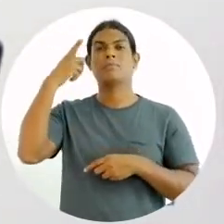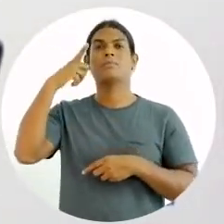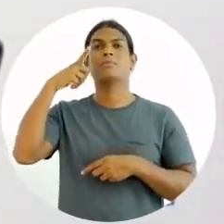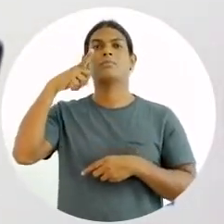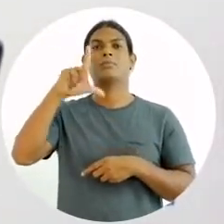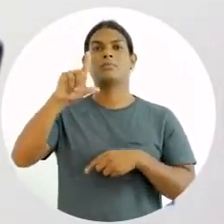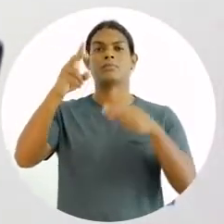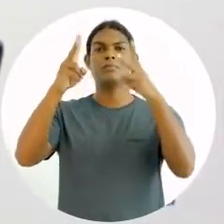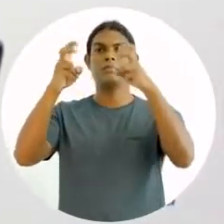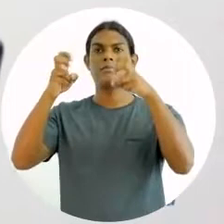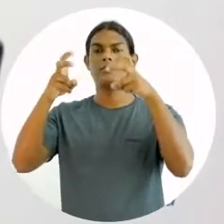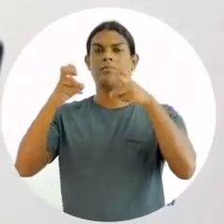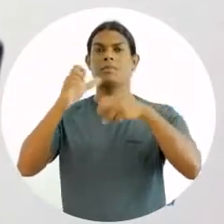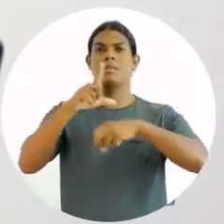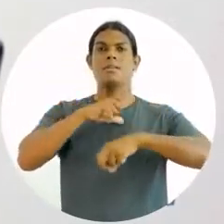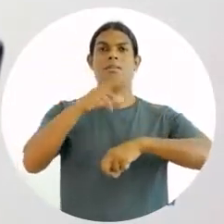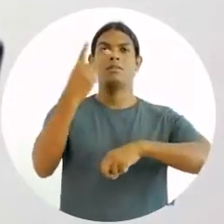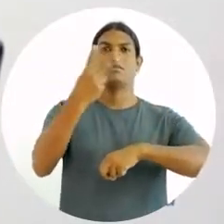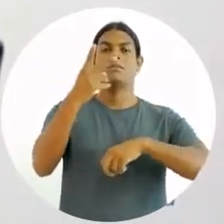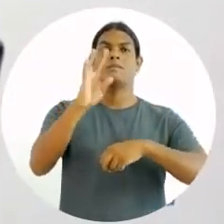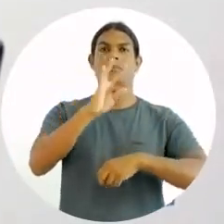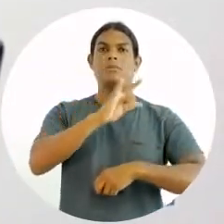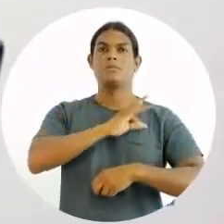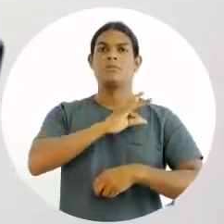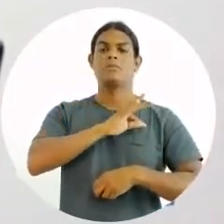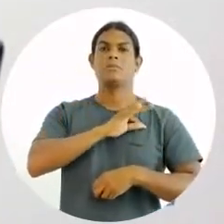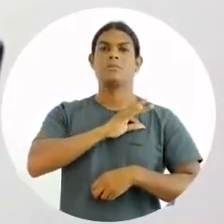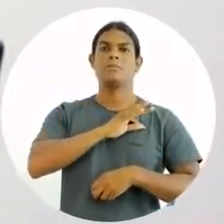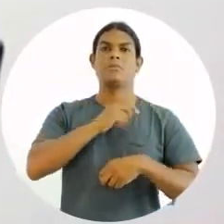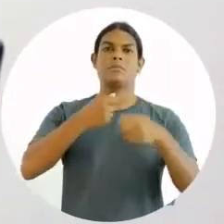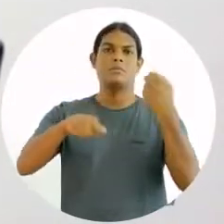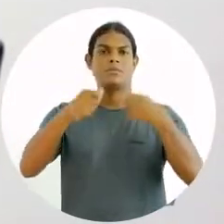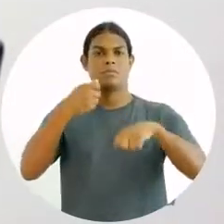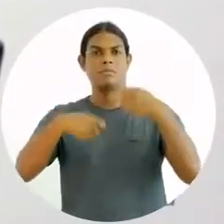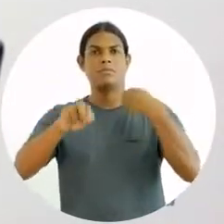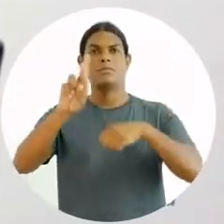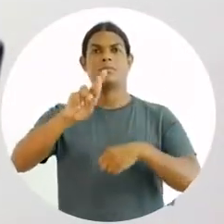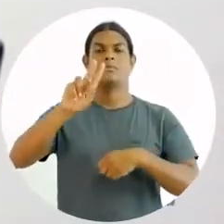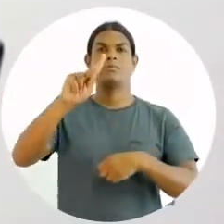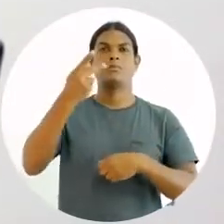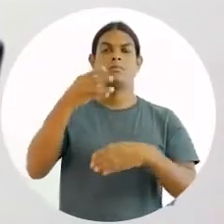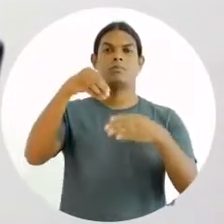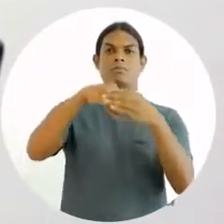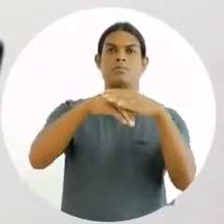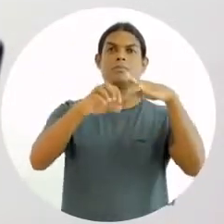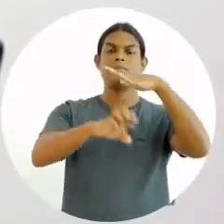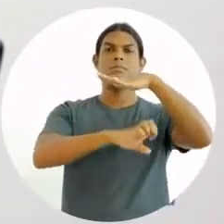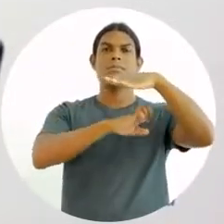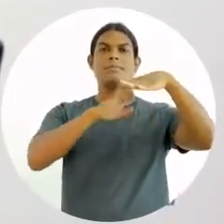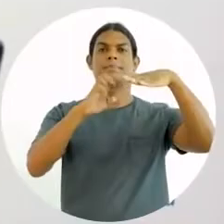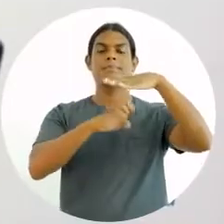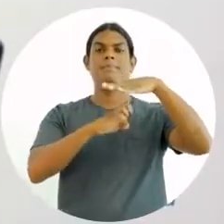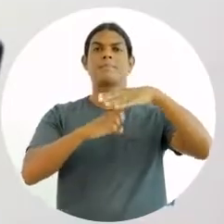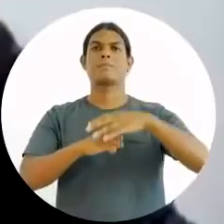entender que existem duas técnicas possíveis para administrar esses recursos humanos dentro das organizações. Ou seja,